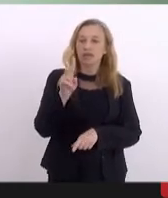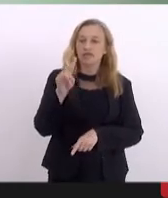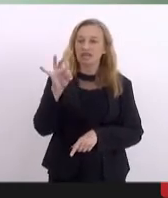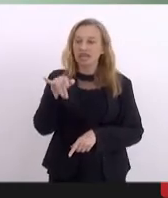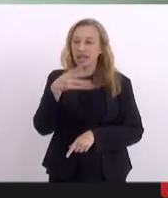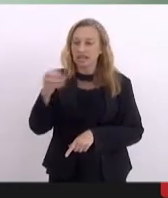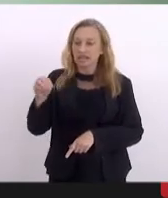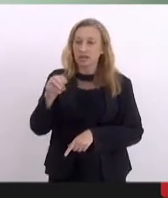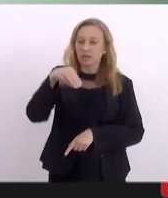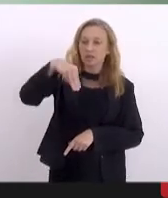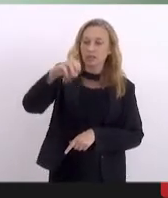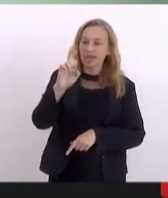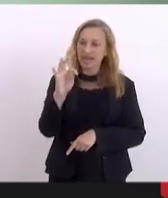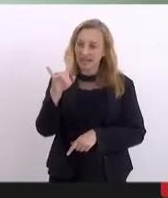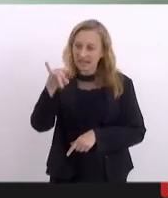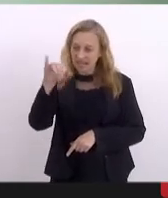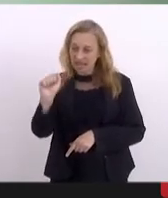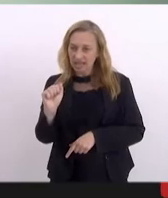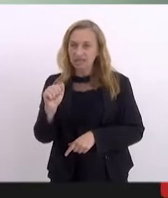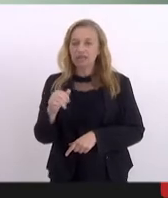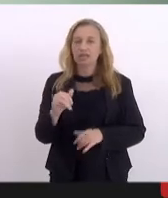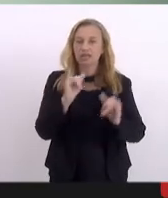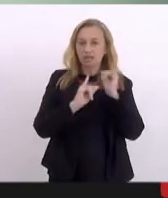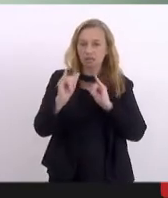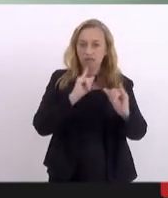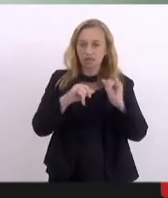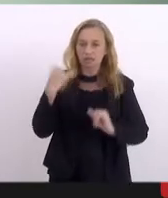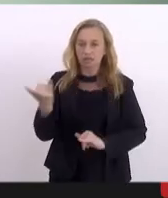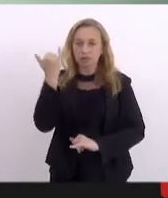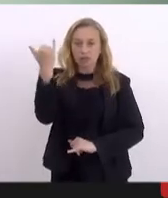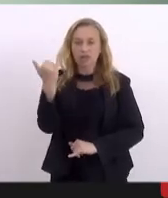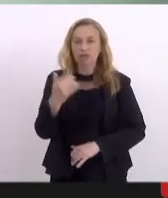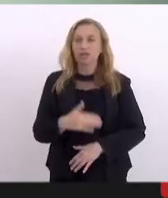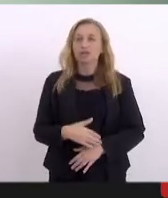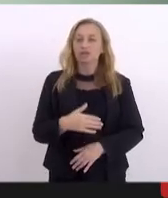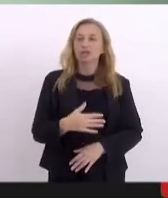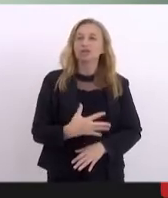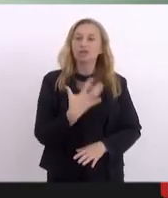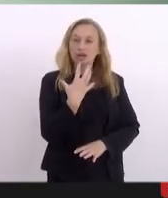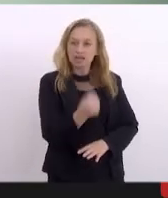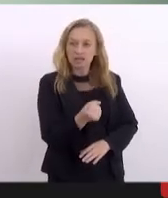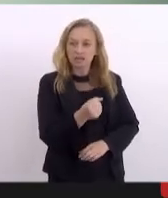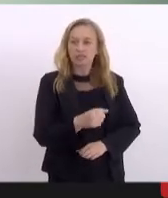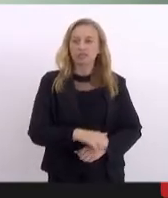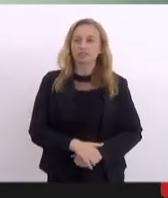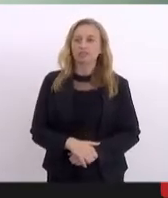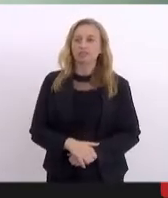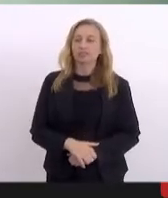importante a sua divulgação. Nesse sentido, o nosso parecer é favorável.